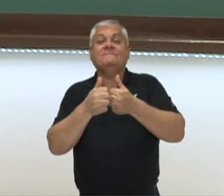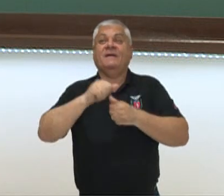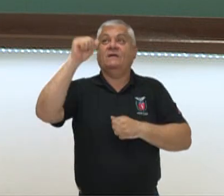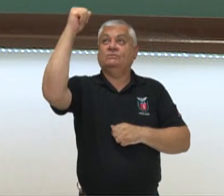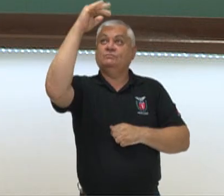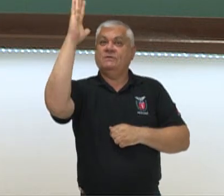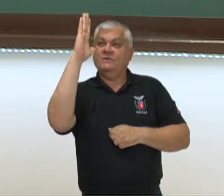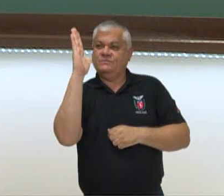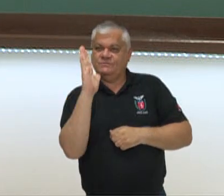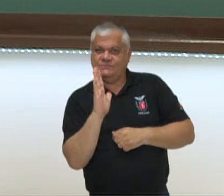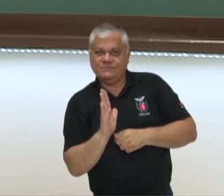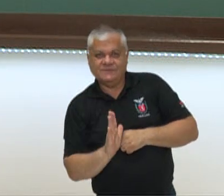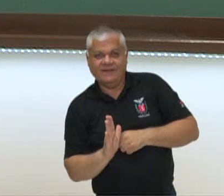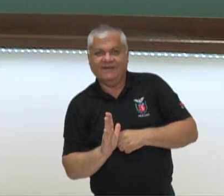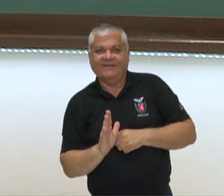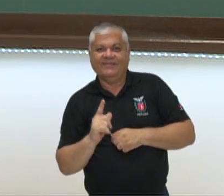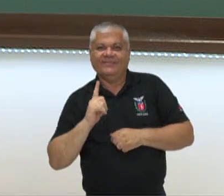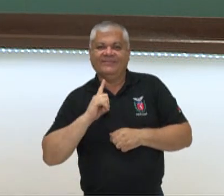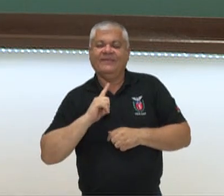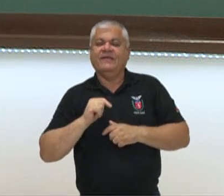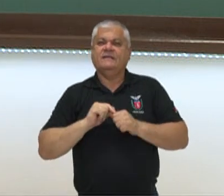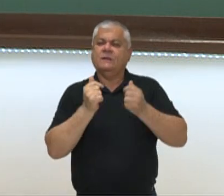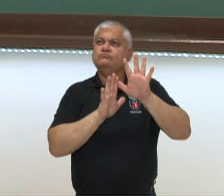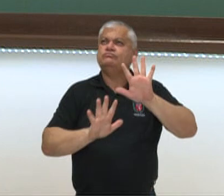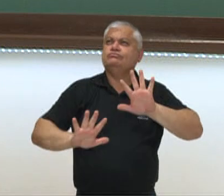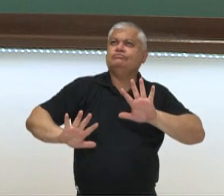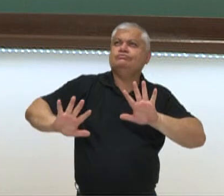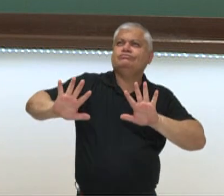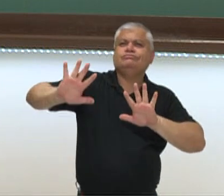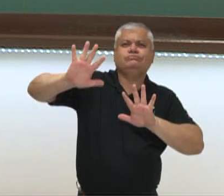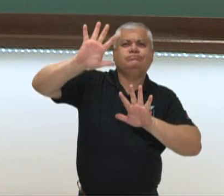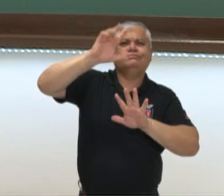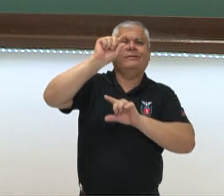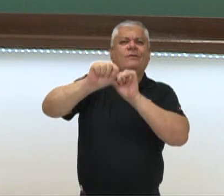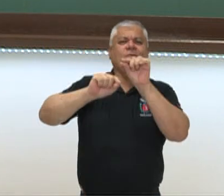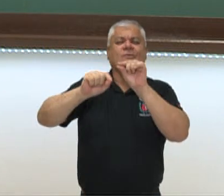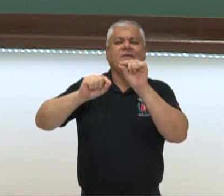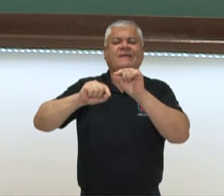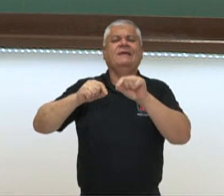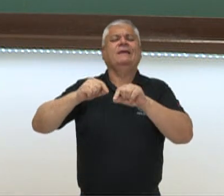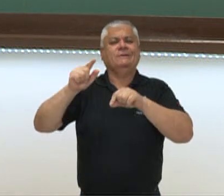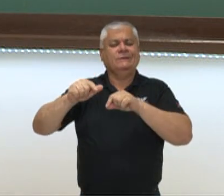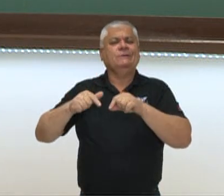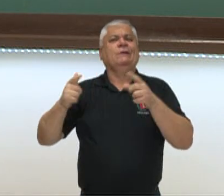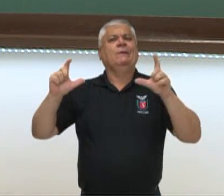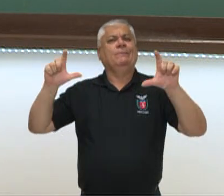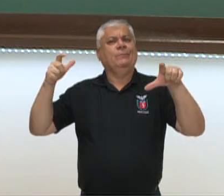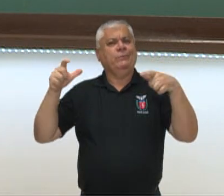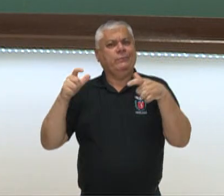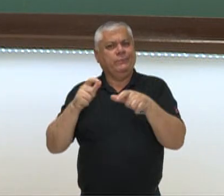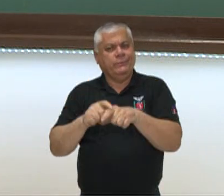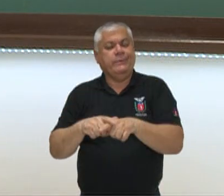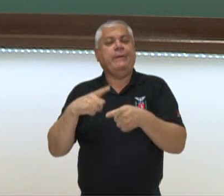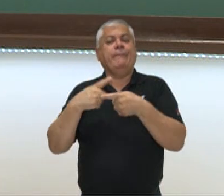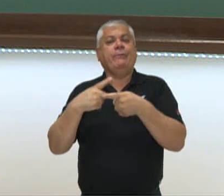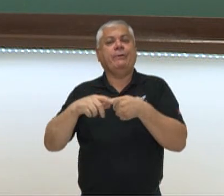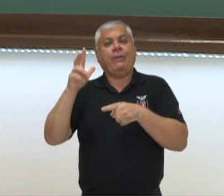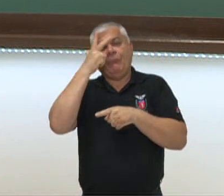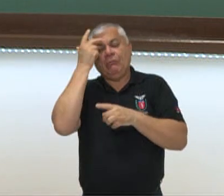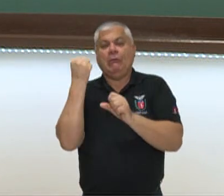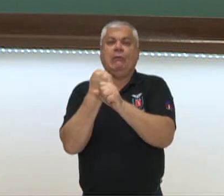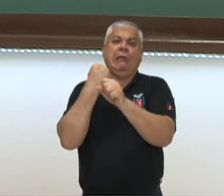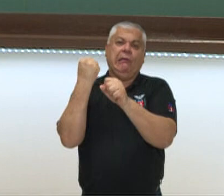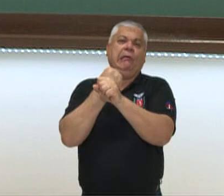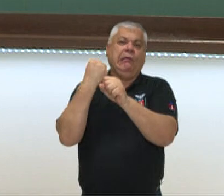praticamente todo o litoral brasileiro. E este bioma também sendo o que mais sofreu com o processo de ocupação humana, haja